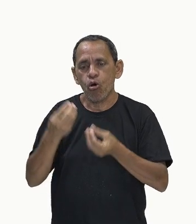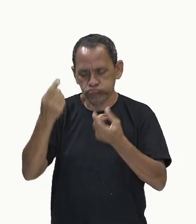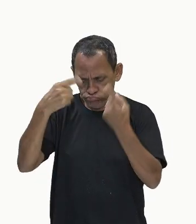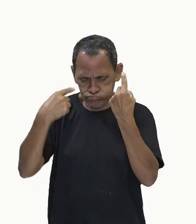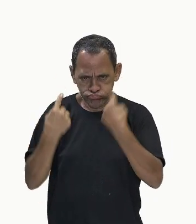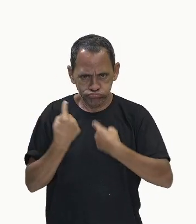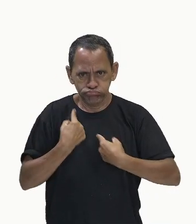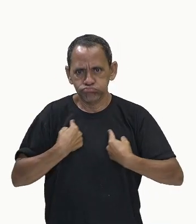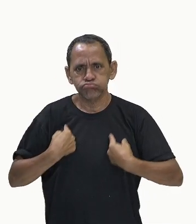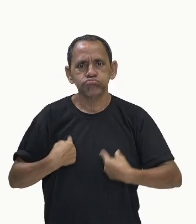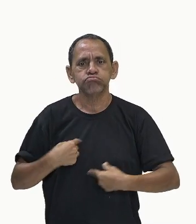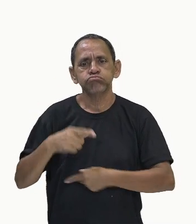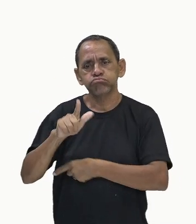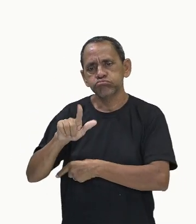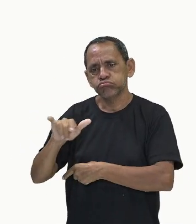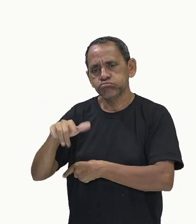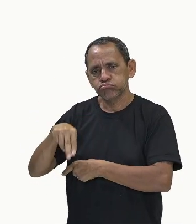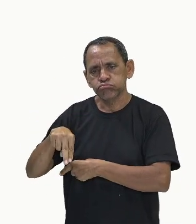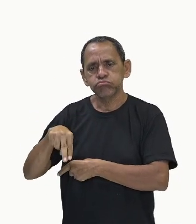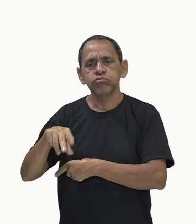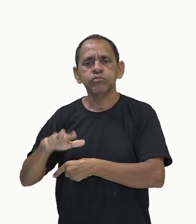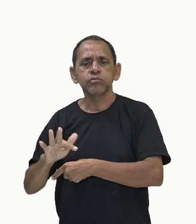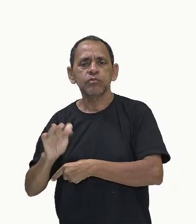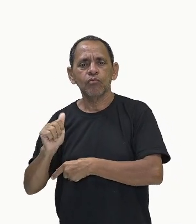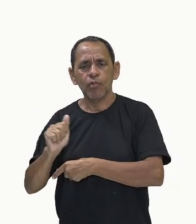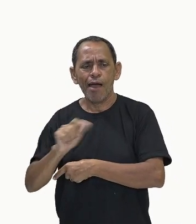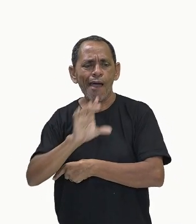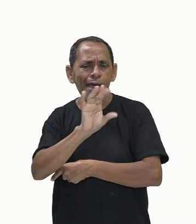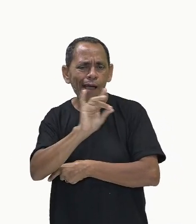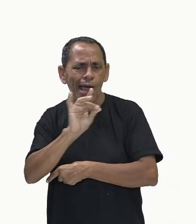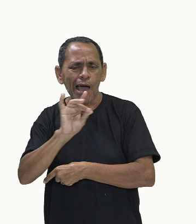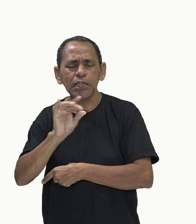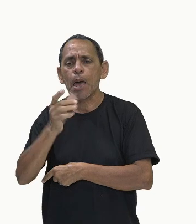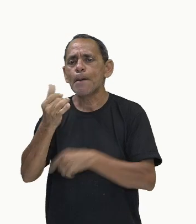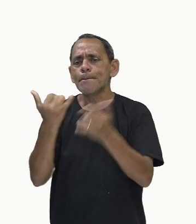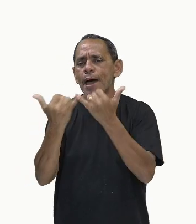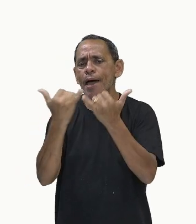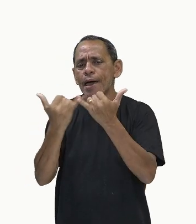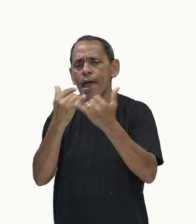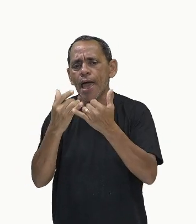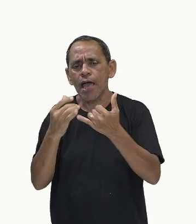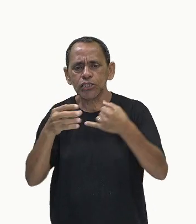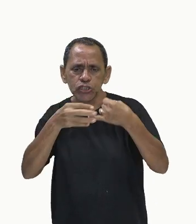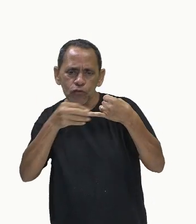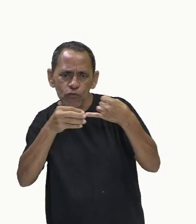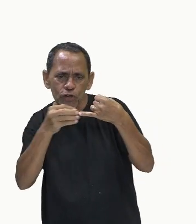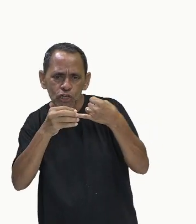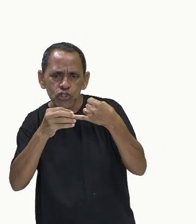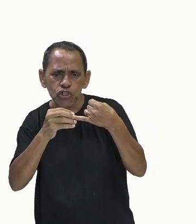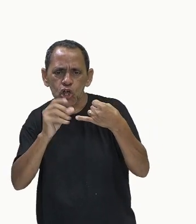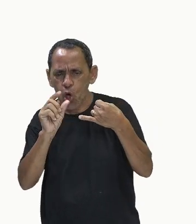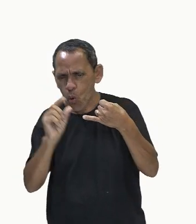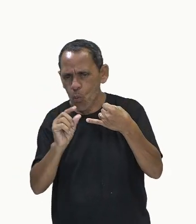linfa e cada pontinho desse, que parece um carocinho de feijão, é um nifonodo.